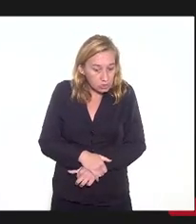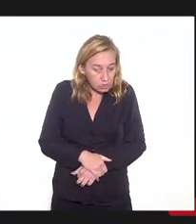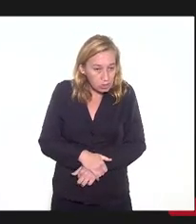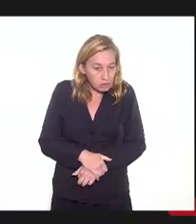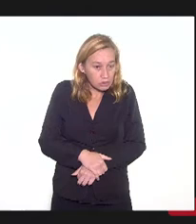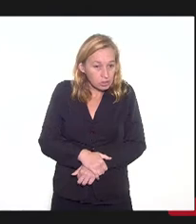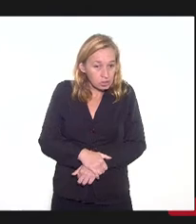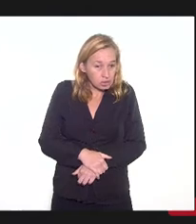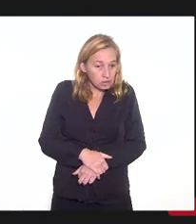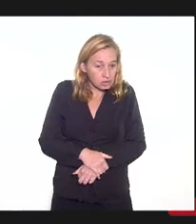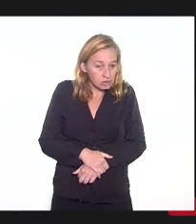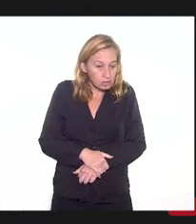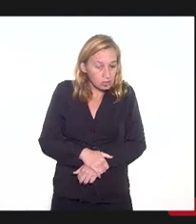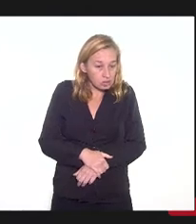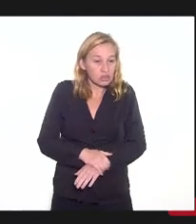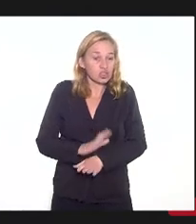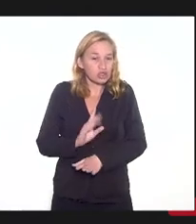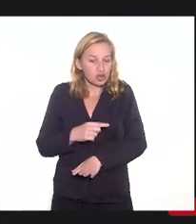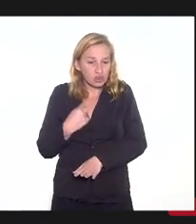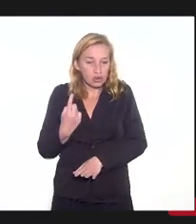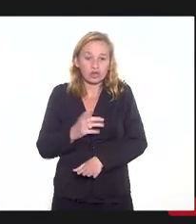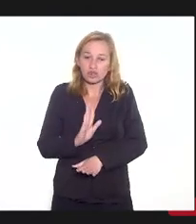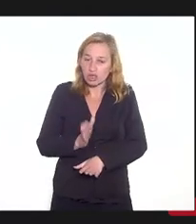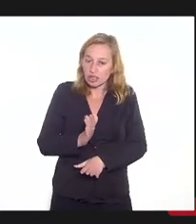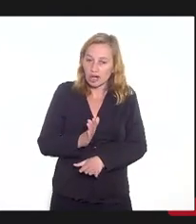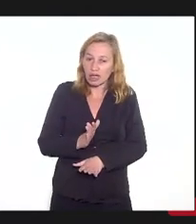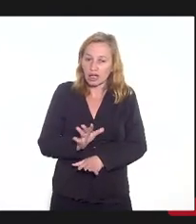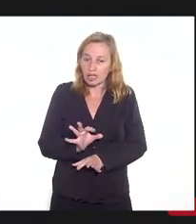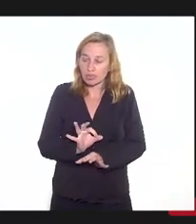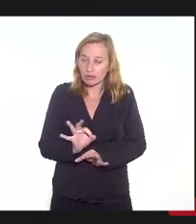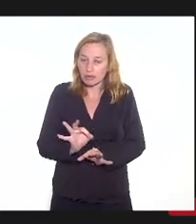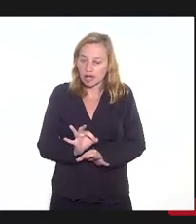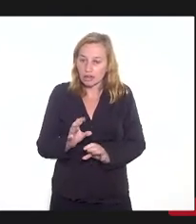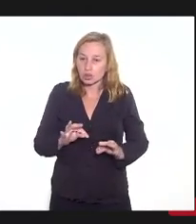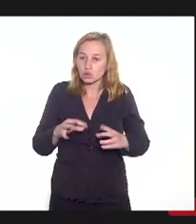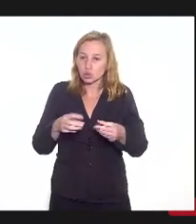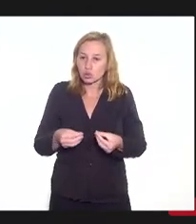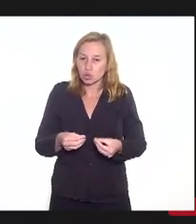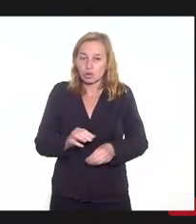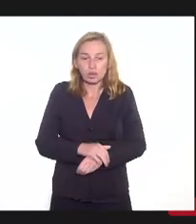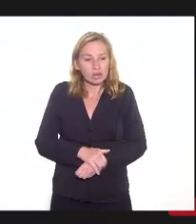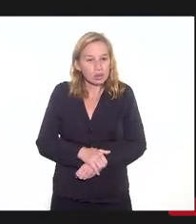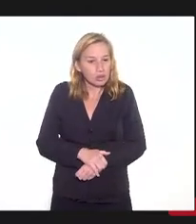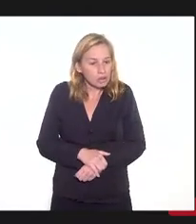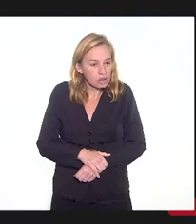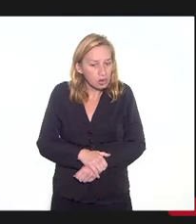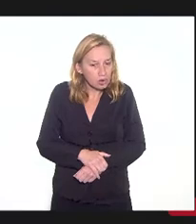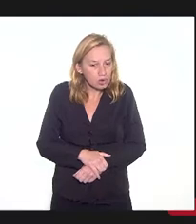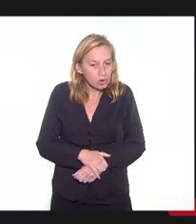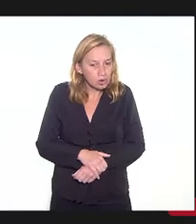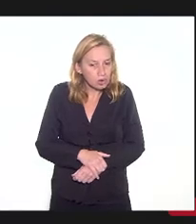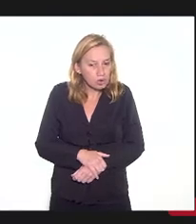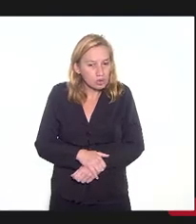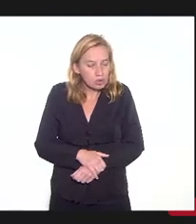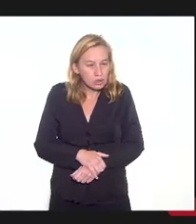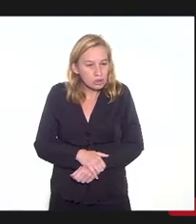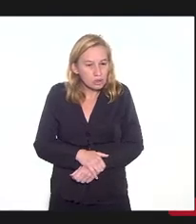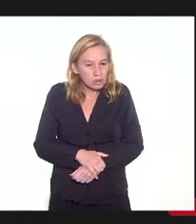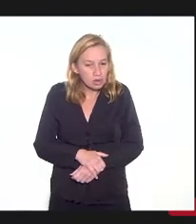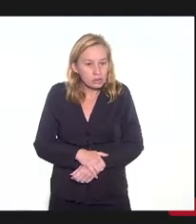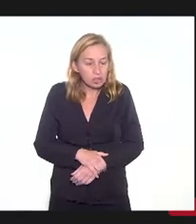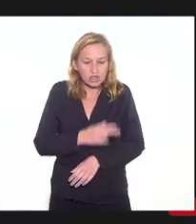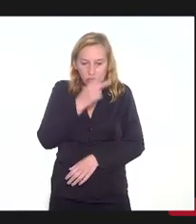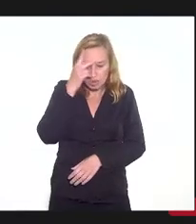base, a gente já está fazendo estudos para todas as projeções que vão ser usadas no